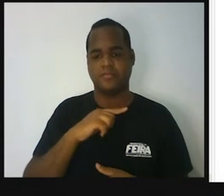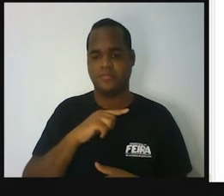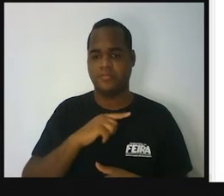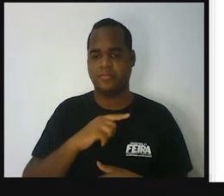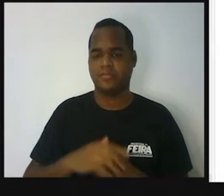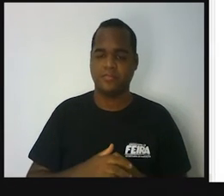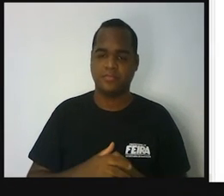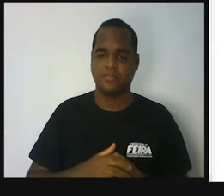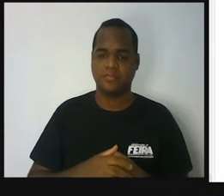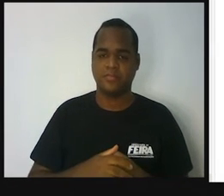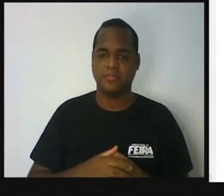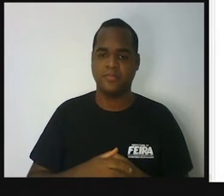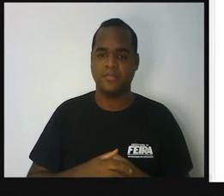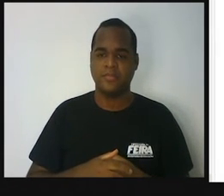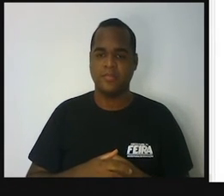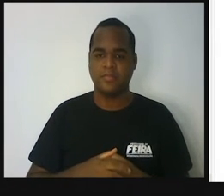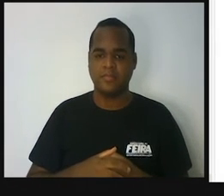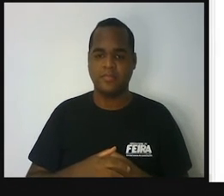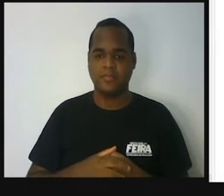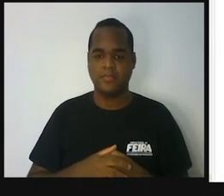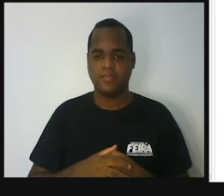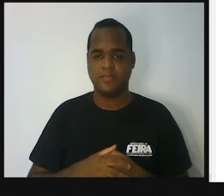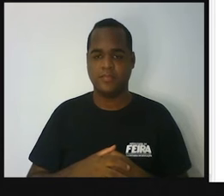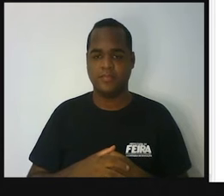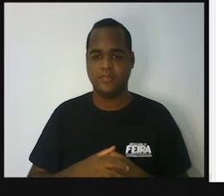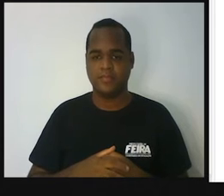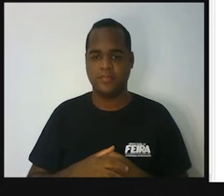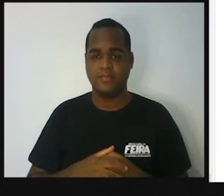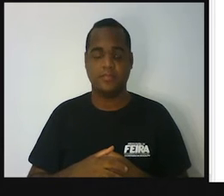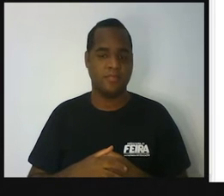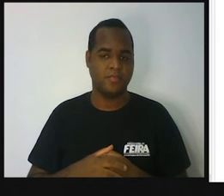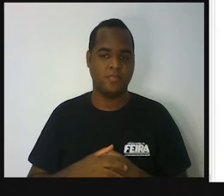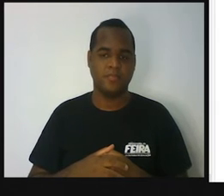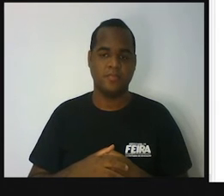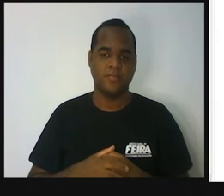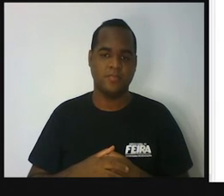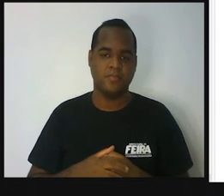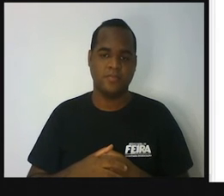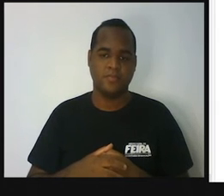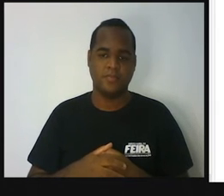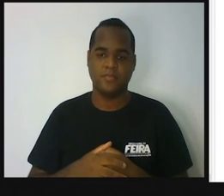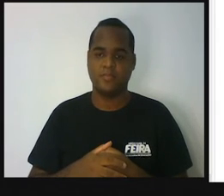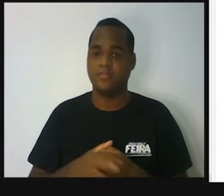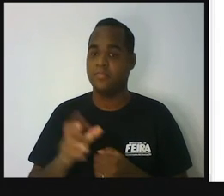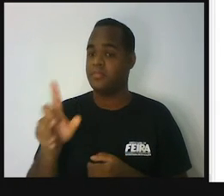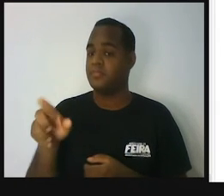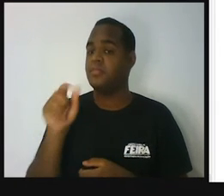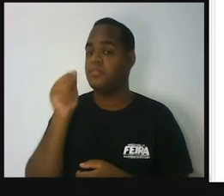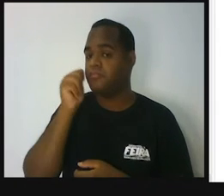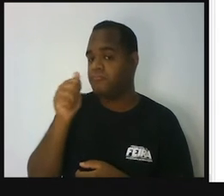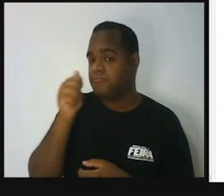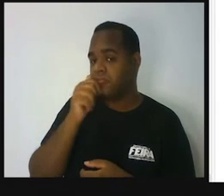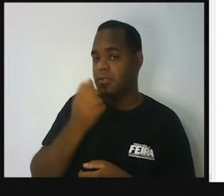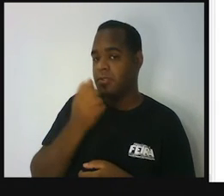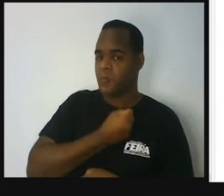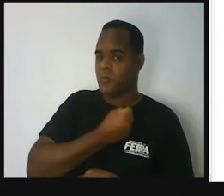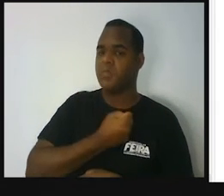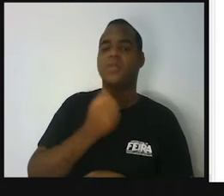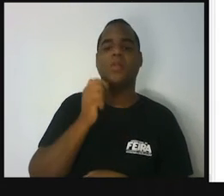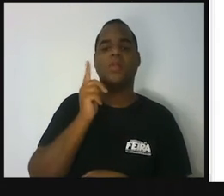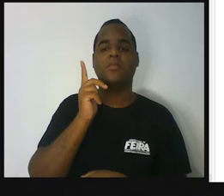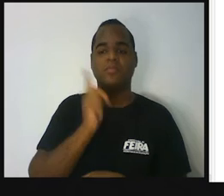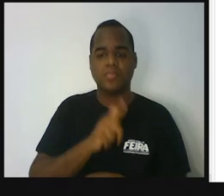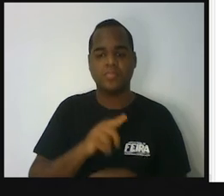probabilidade disso acontecer? De que quando ela jogar o dadinho, ela tire um número que faça ela